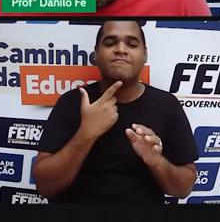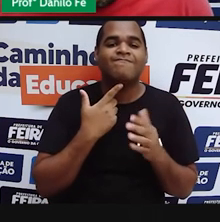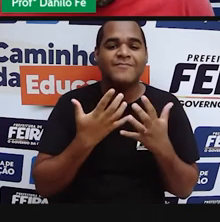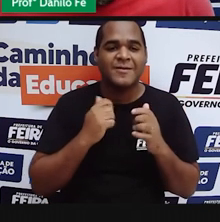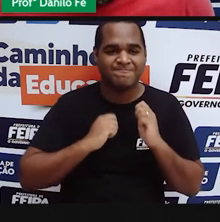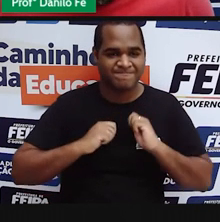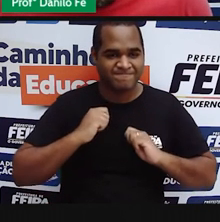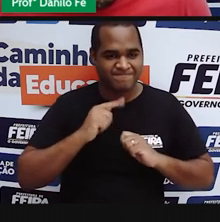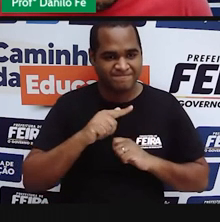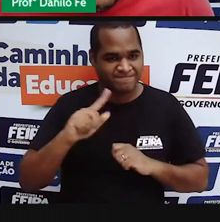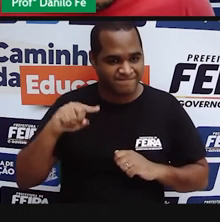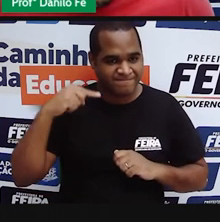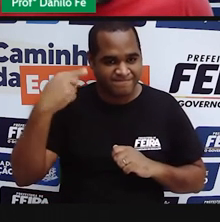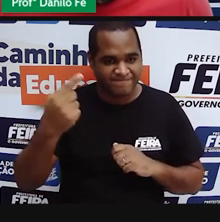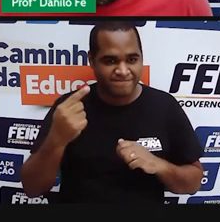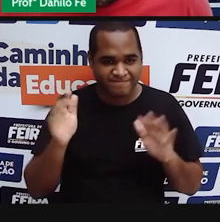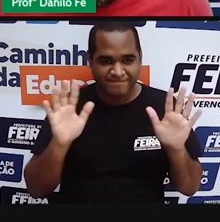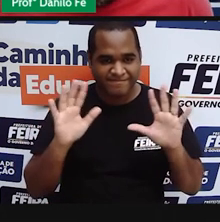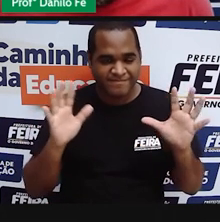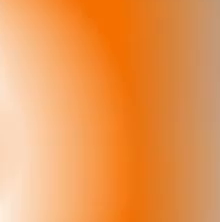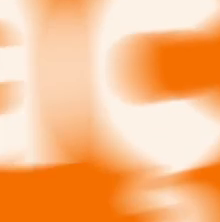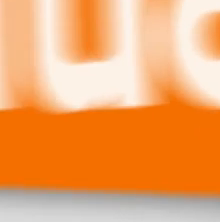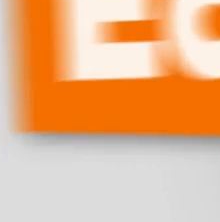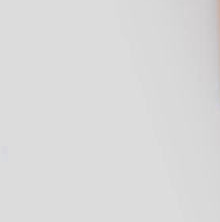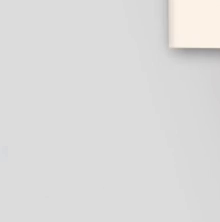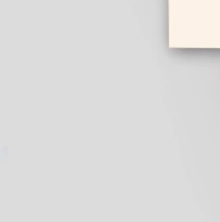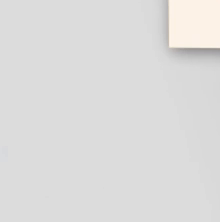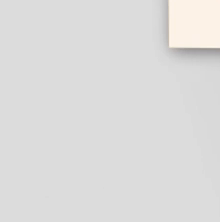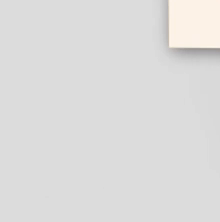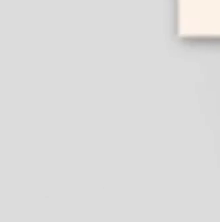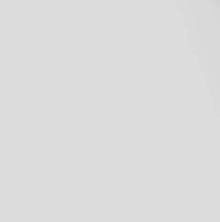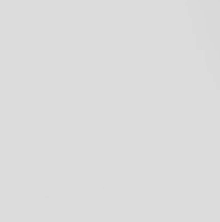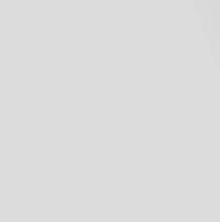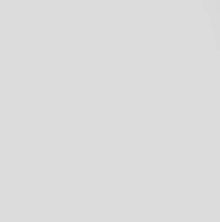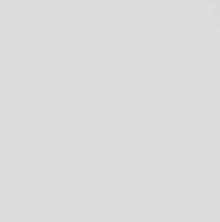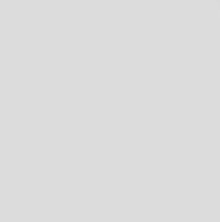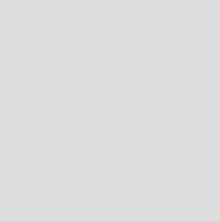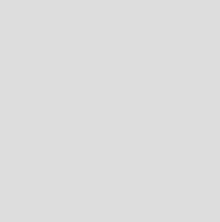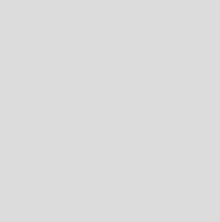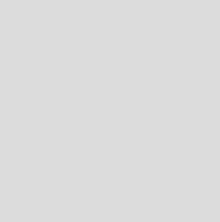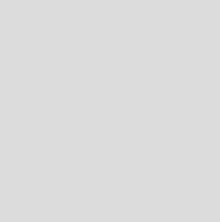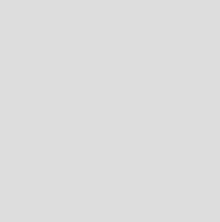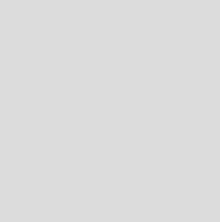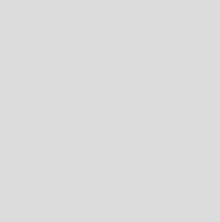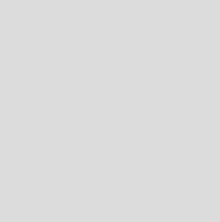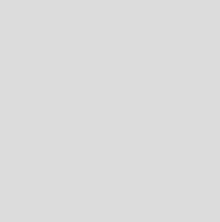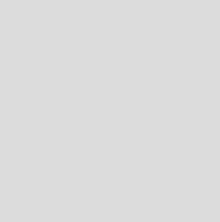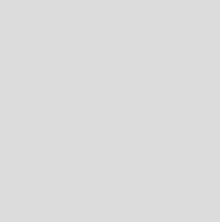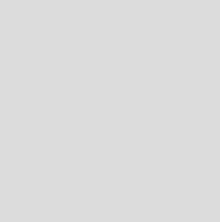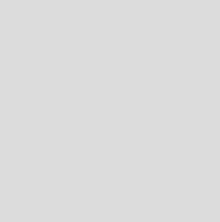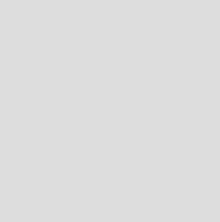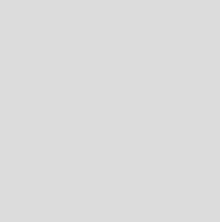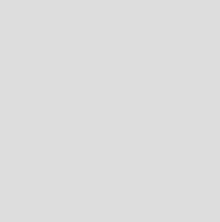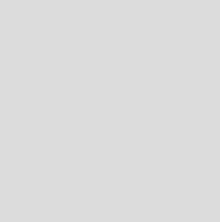vocês. E ansioso para a semana que vem. E ansioso Legenda